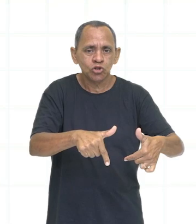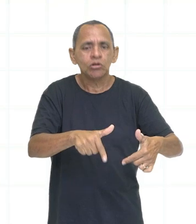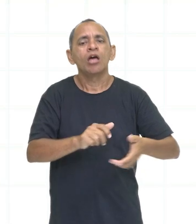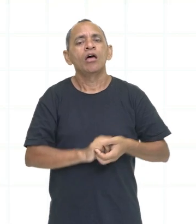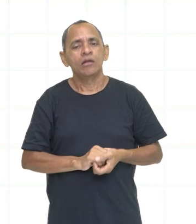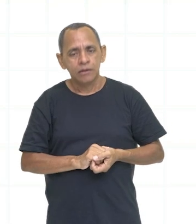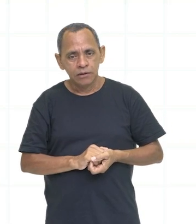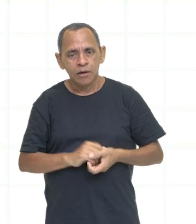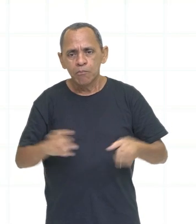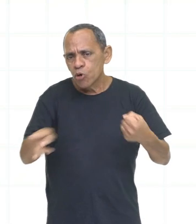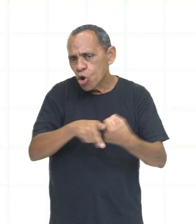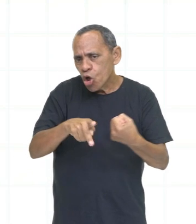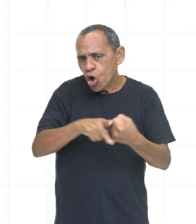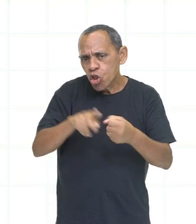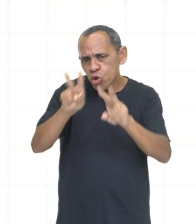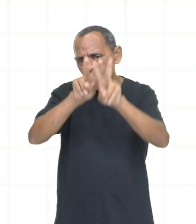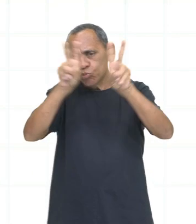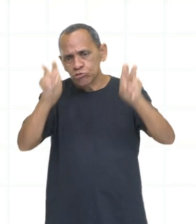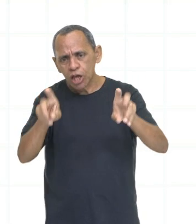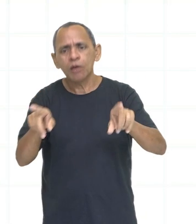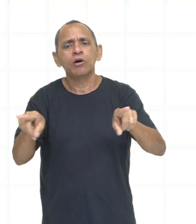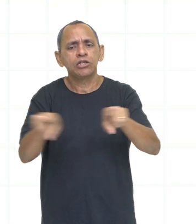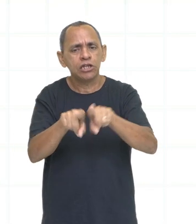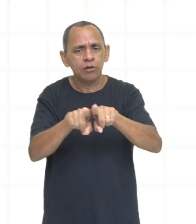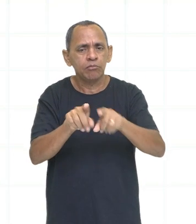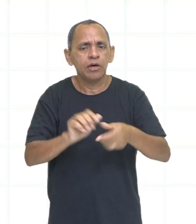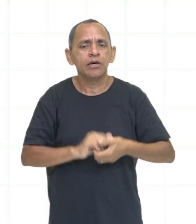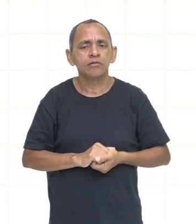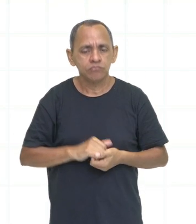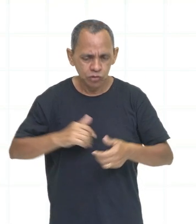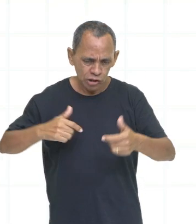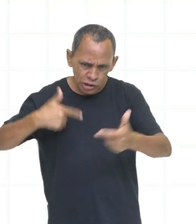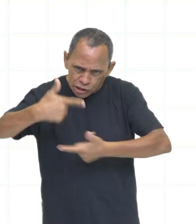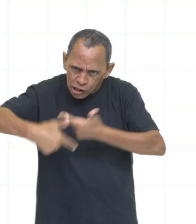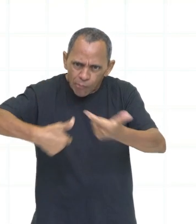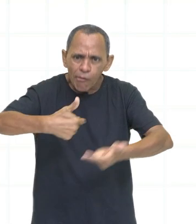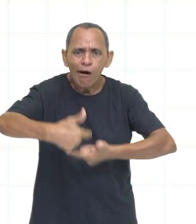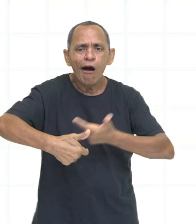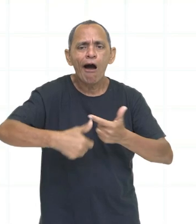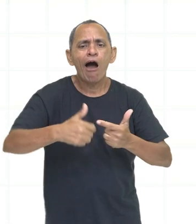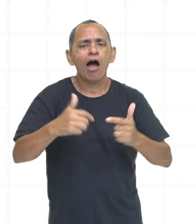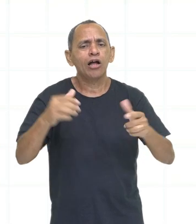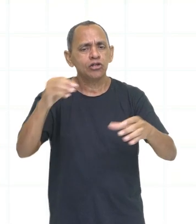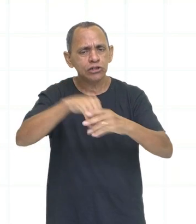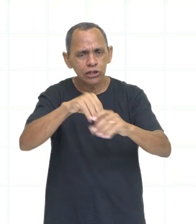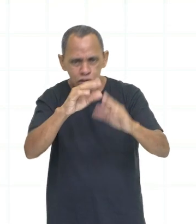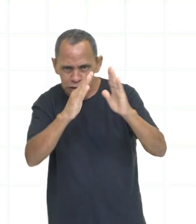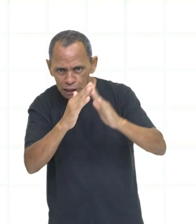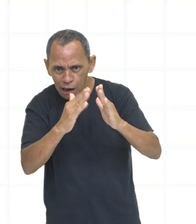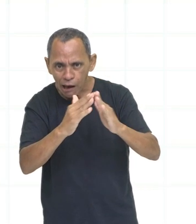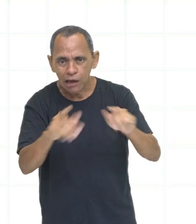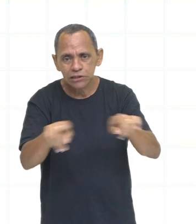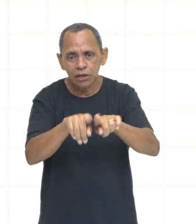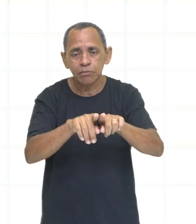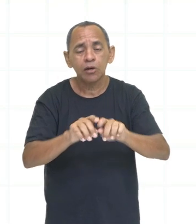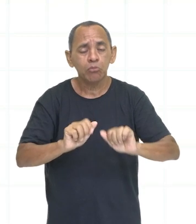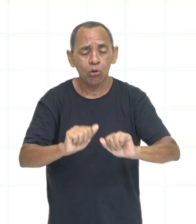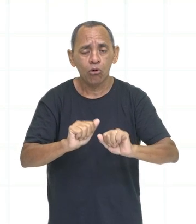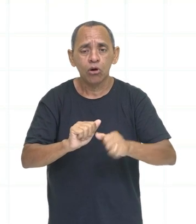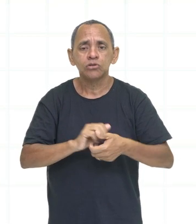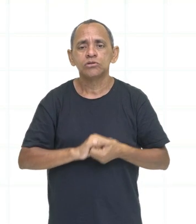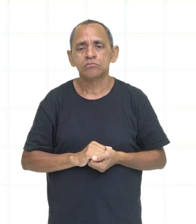o trabalho de casa, né? A tarefa de casa, no caso, homework pode ser tantas tarefas